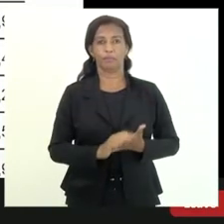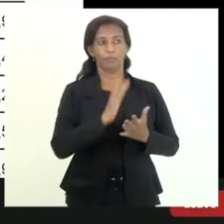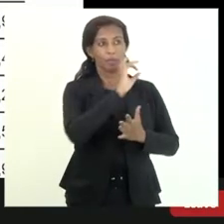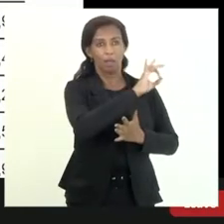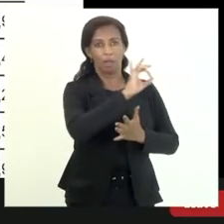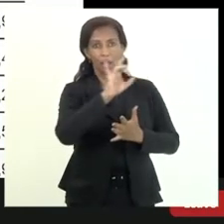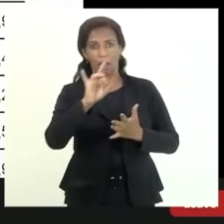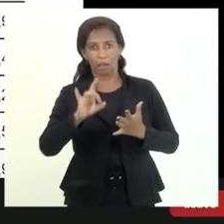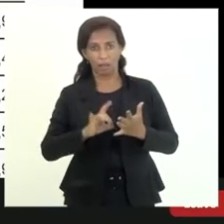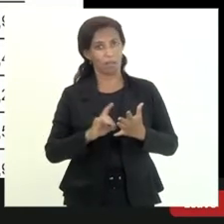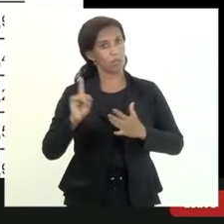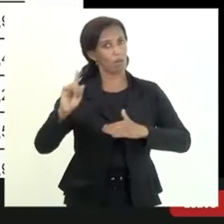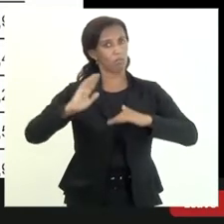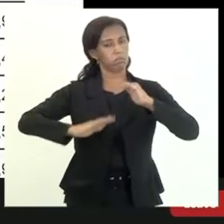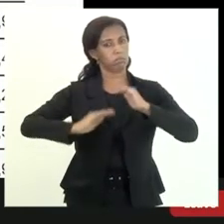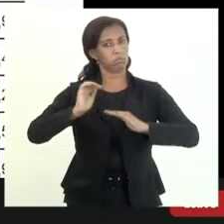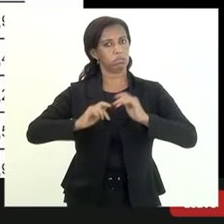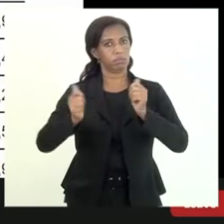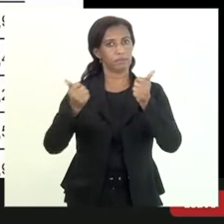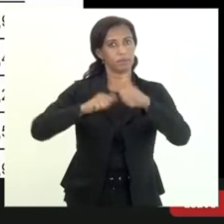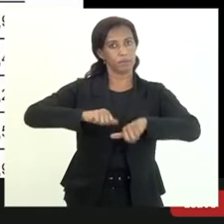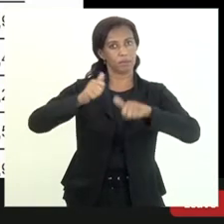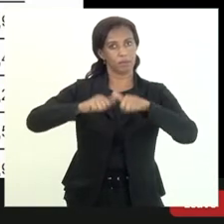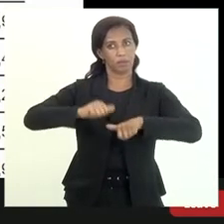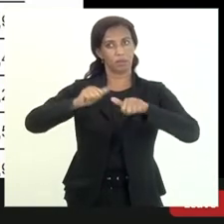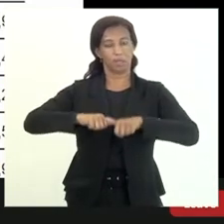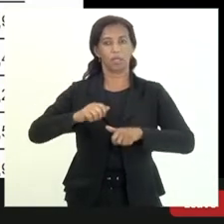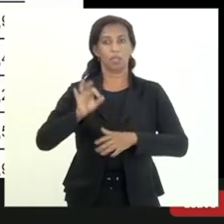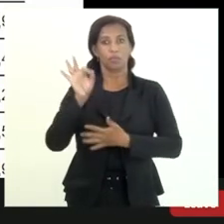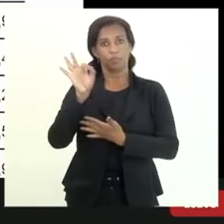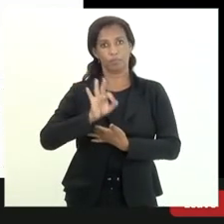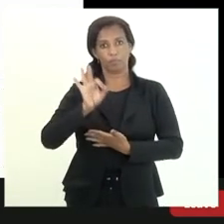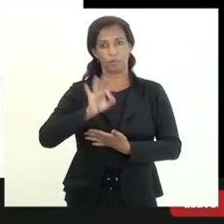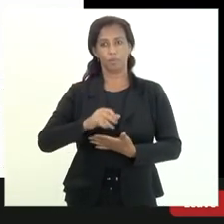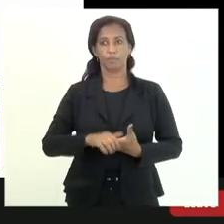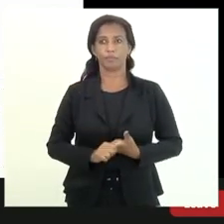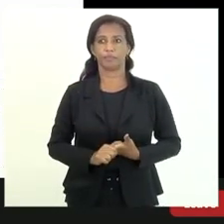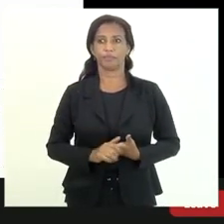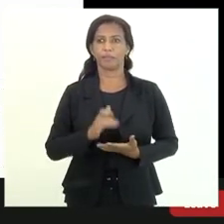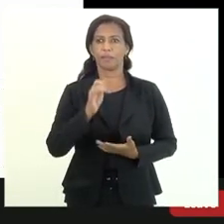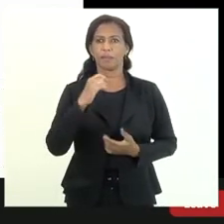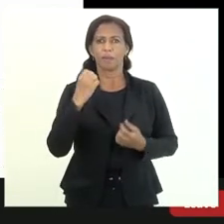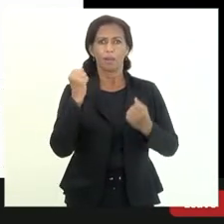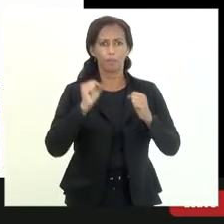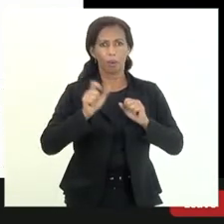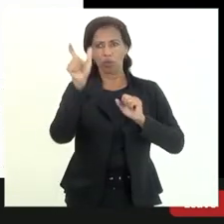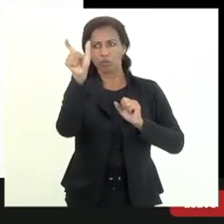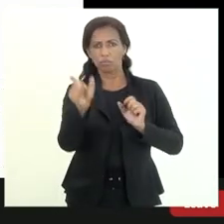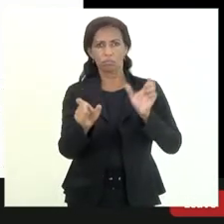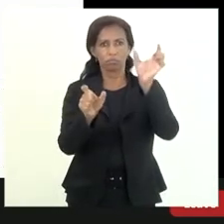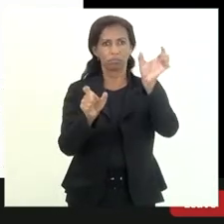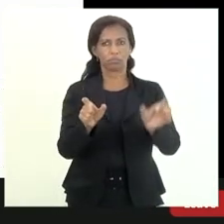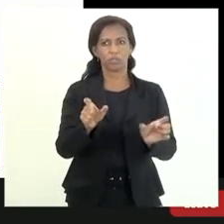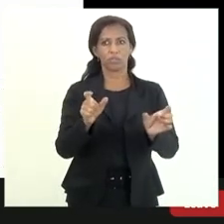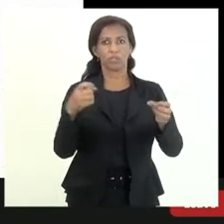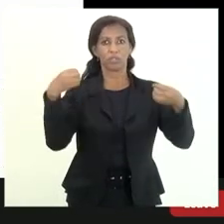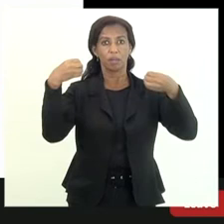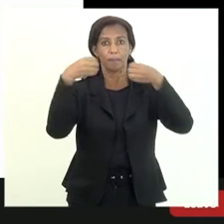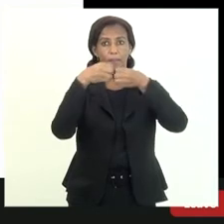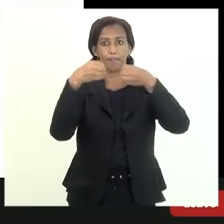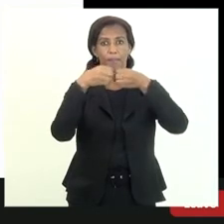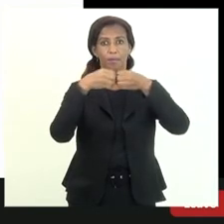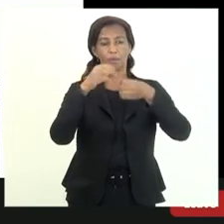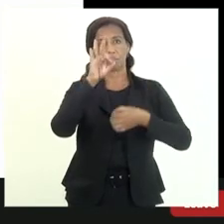PGE ela é competente para fazer essa análise de estabelecer o percentual né mas aqui a gente pode ver que chega até próximo o